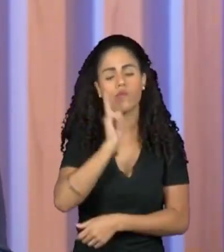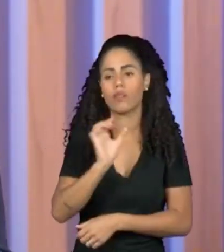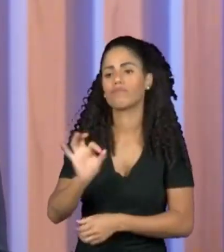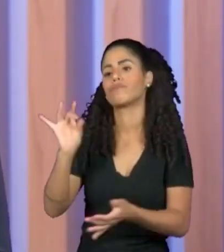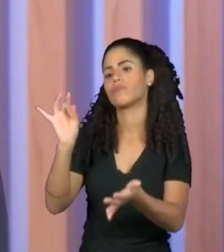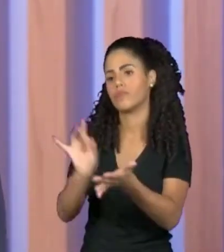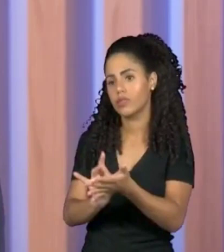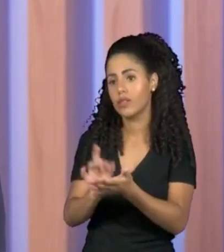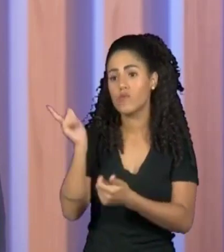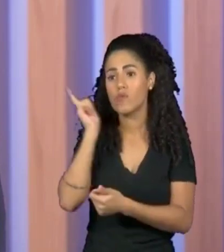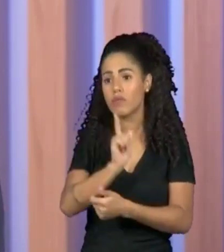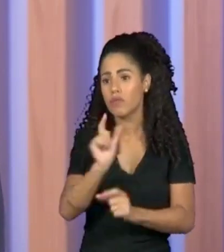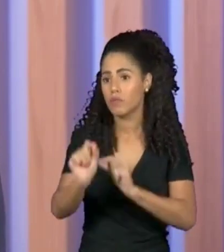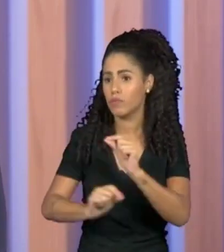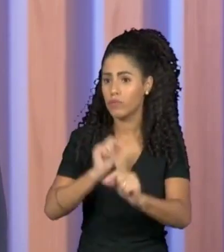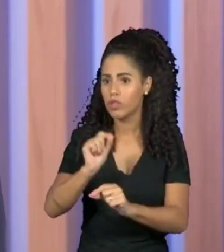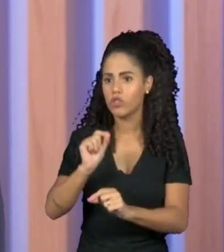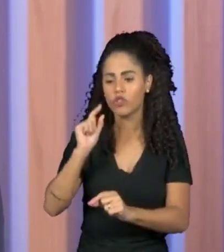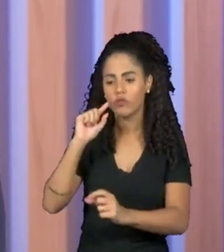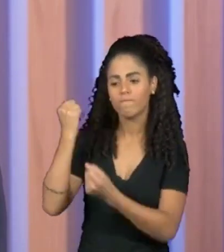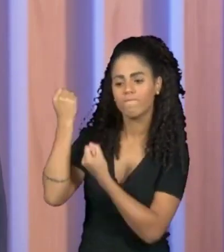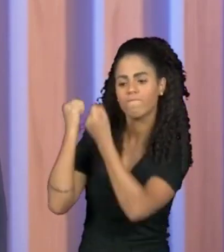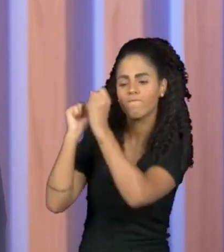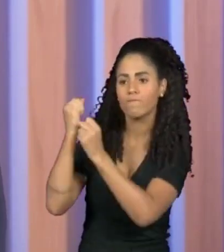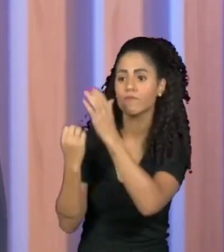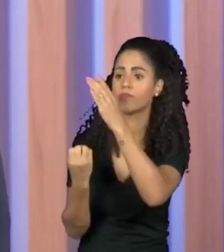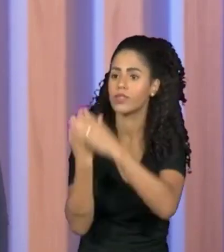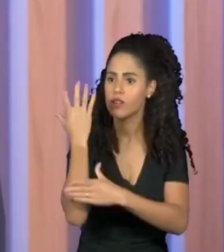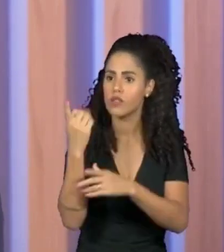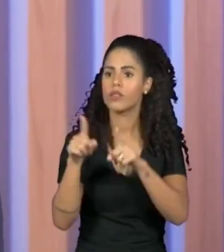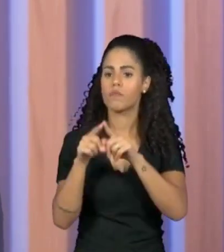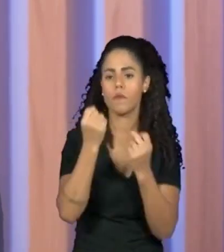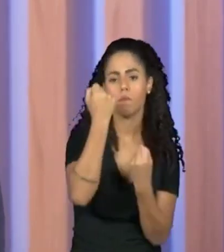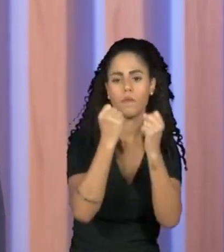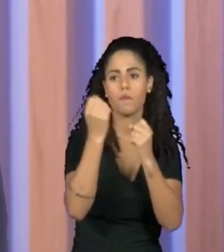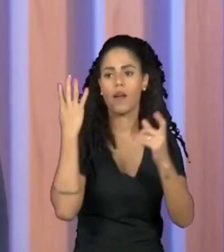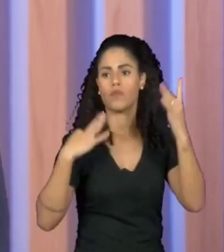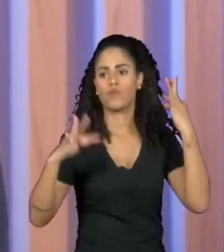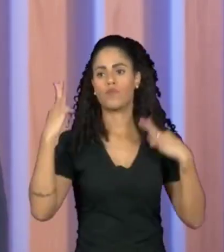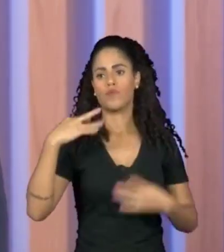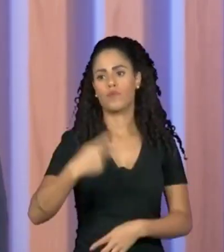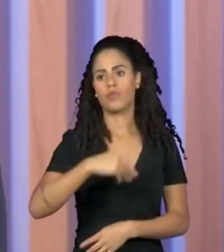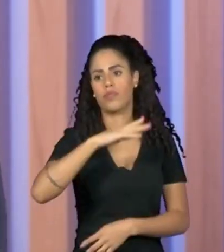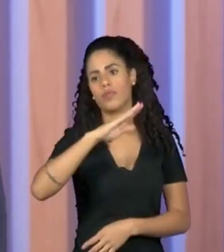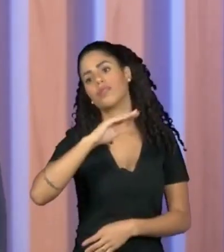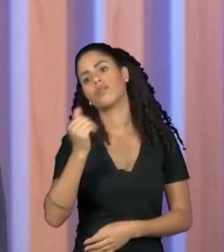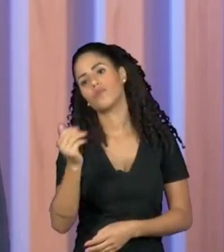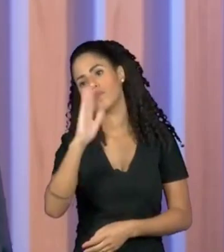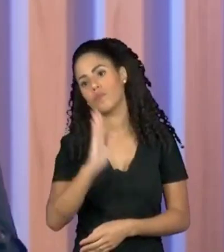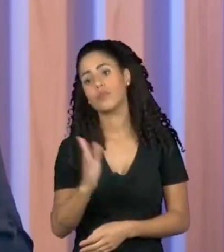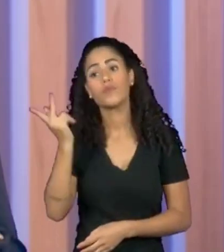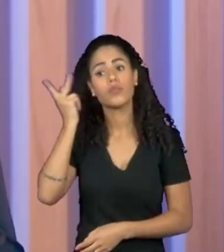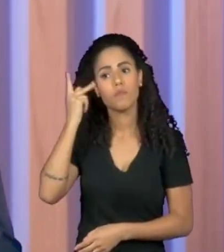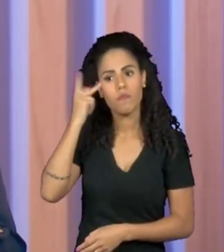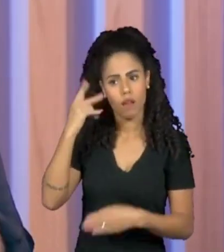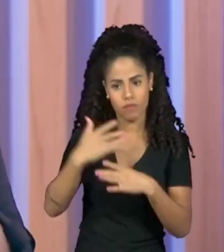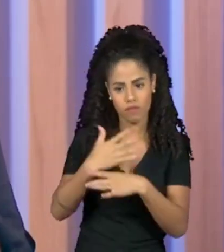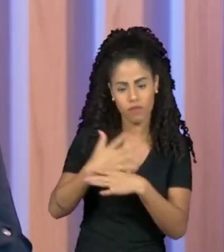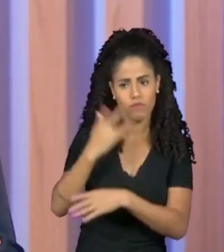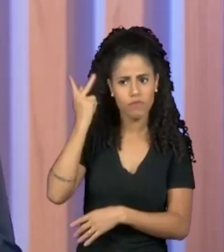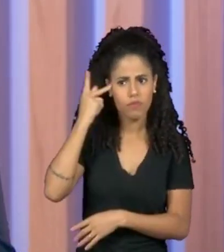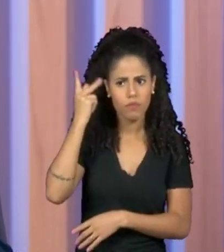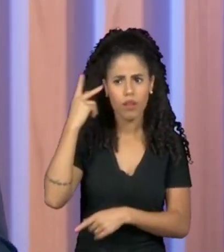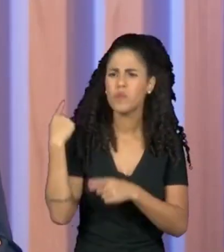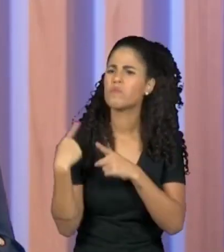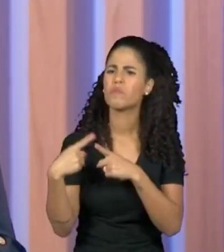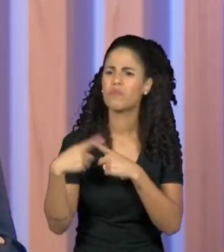capilaridade quando a gente pensa a indústria criativa e a indústria do turismo na cidade de São Paulo. Então, é importante a gente entender que, quando a gente fala